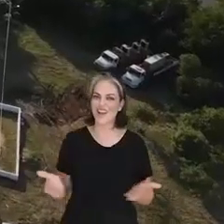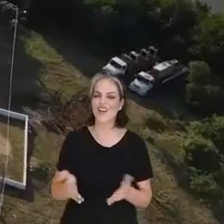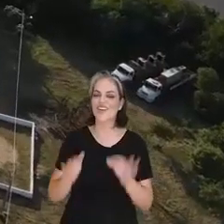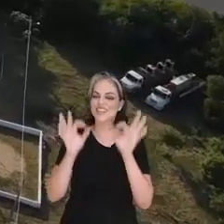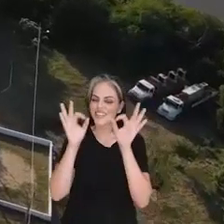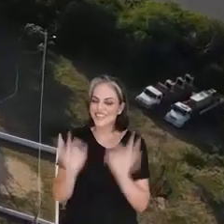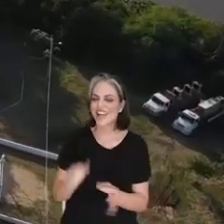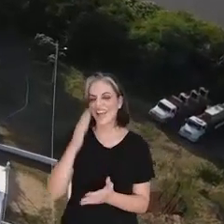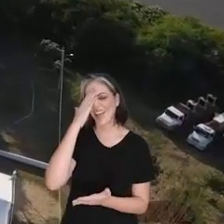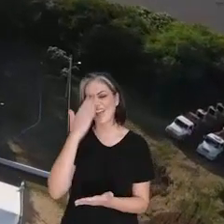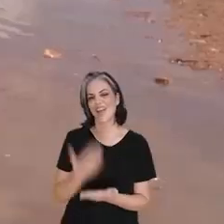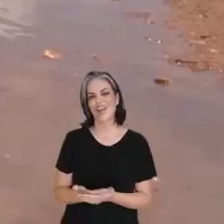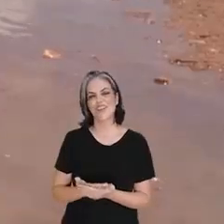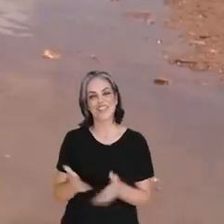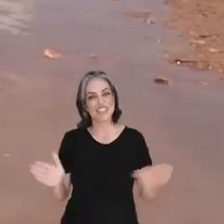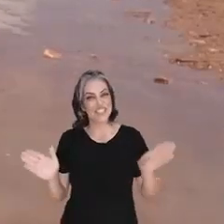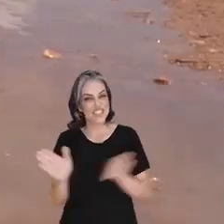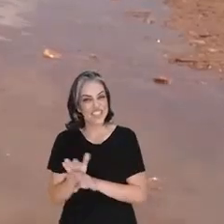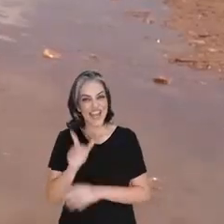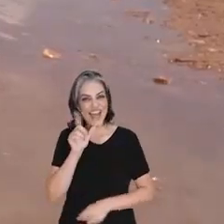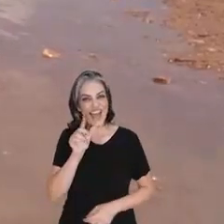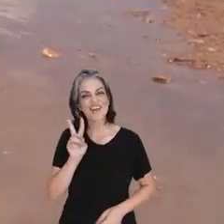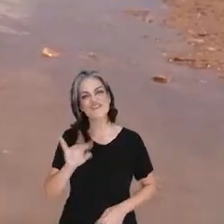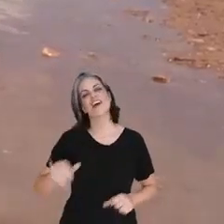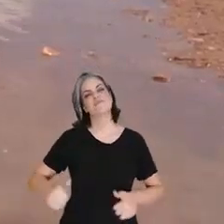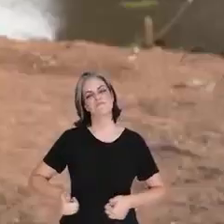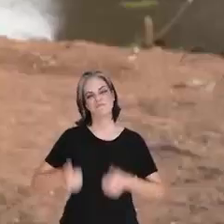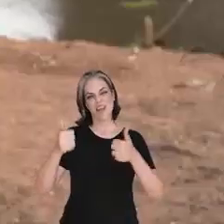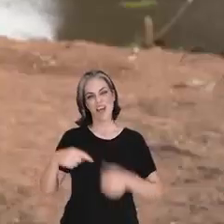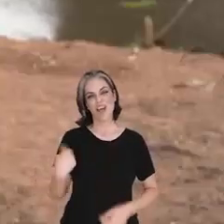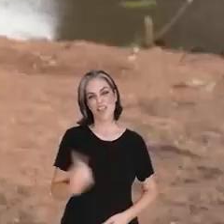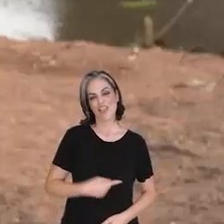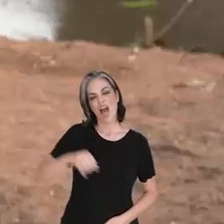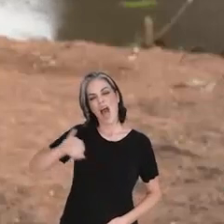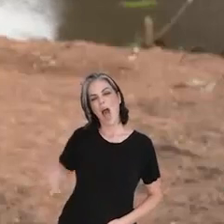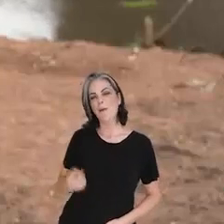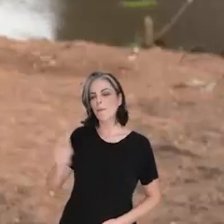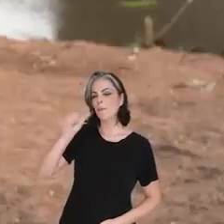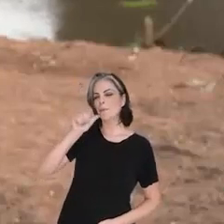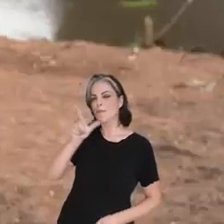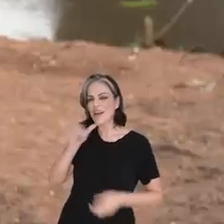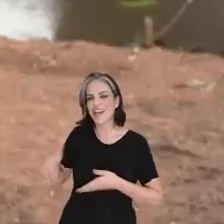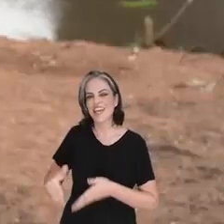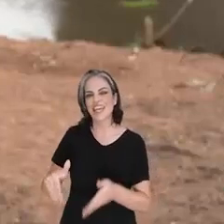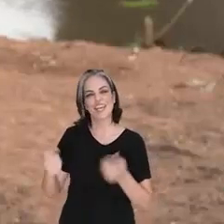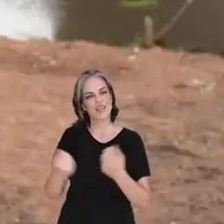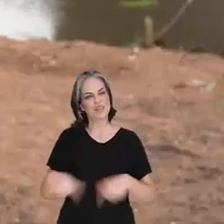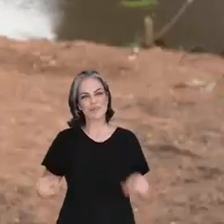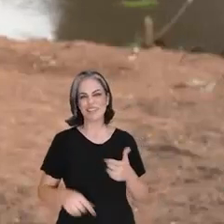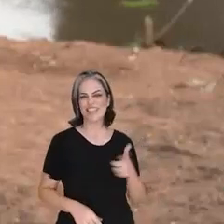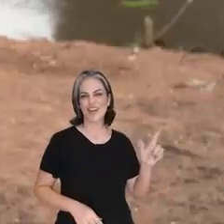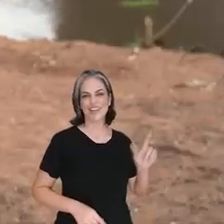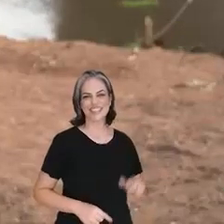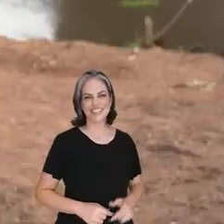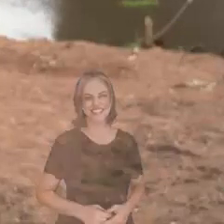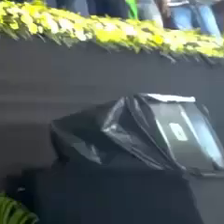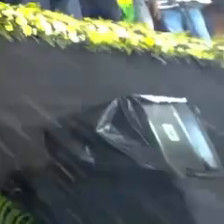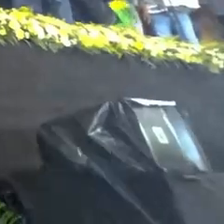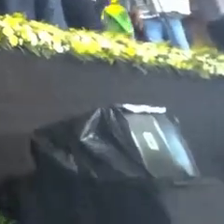Eu tenho certeza agora, com a chegada da água, agora vai melhorar, porque a gente vai só tomar água do Rio, não vai querendo saber de mineral.